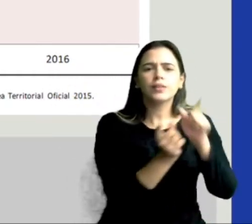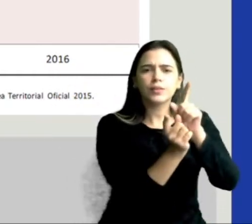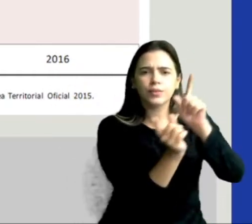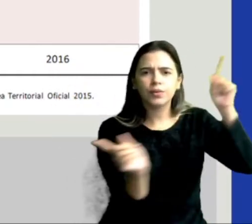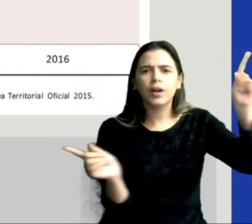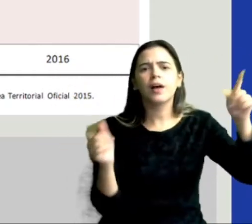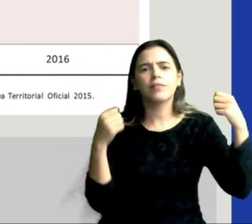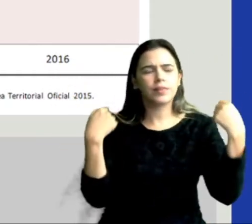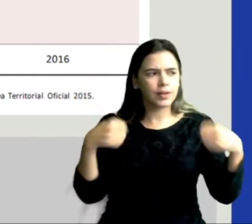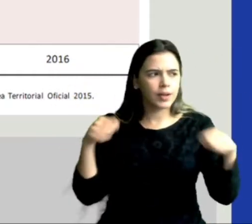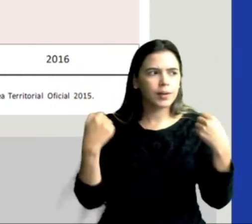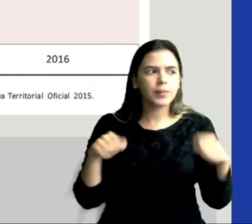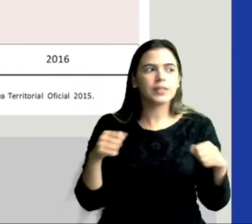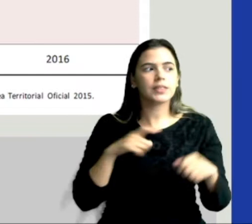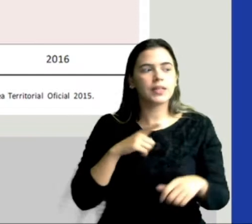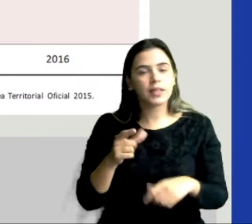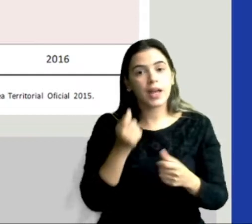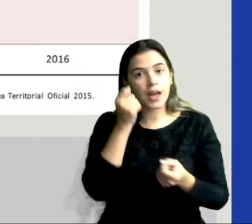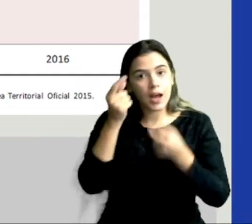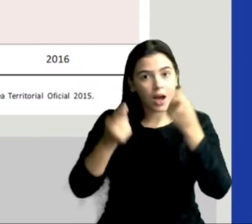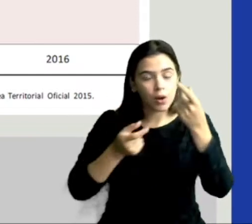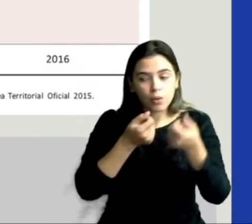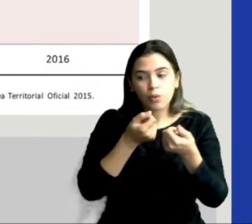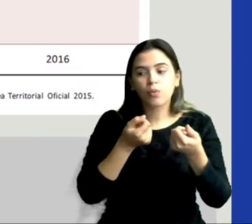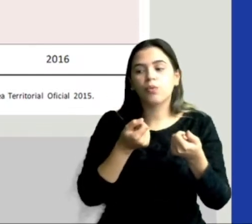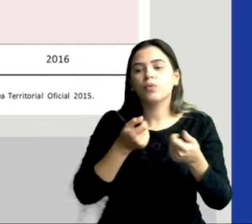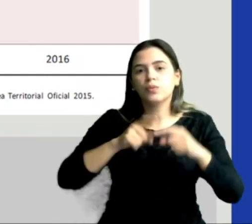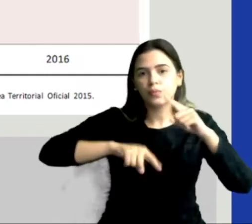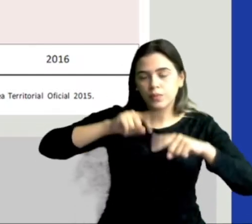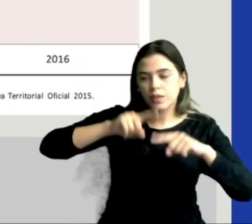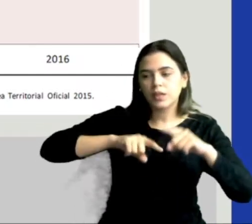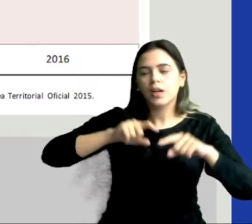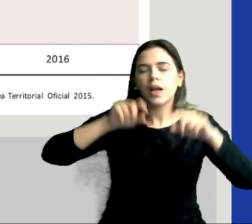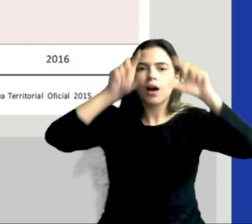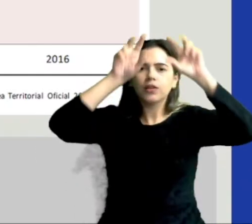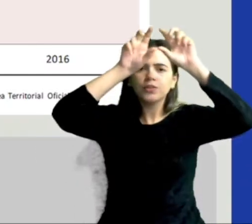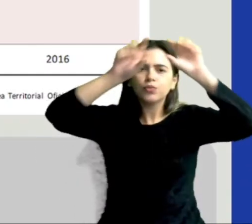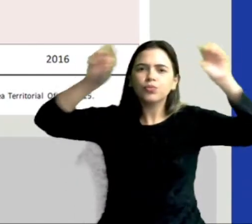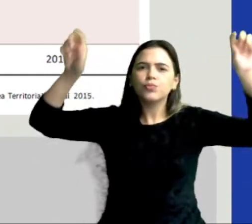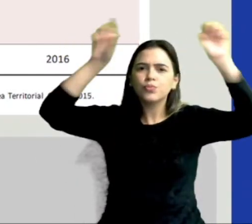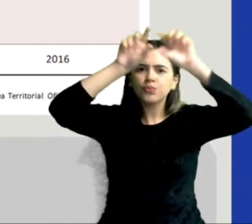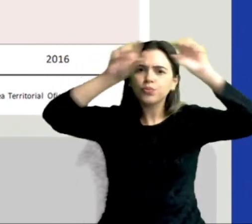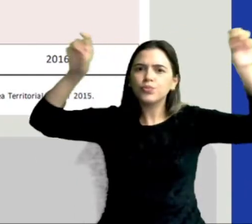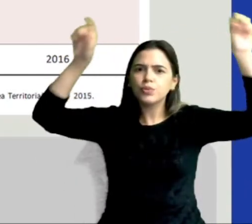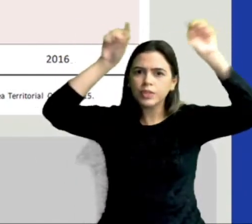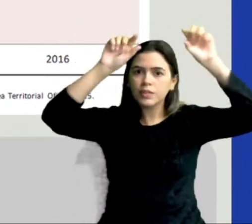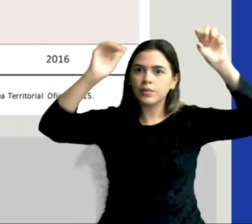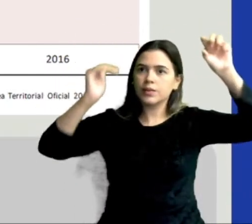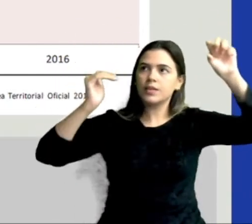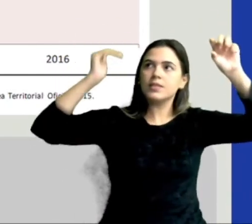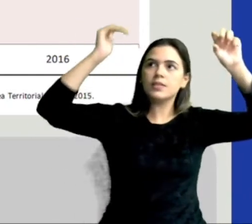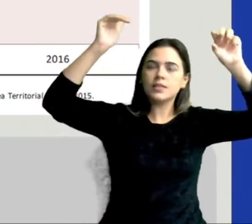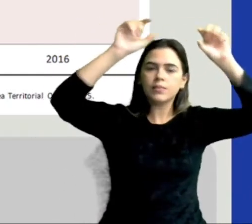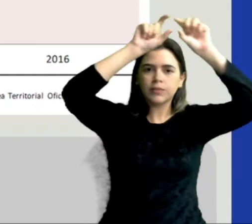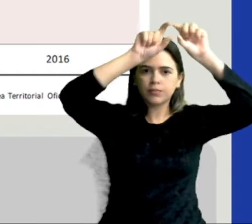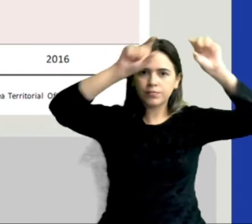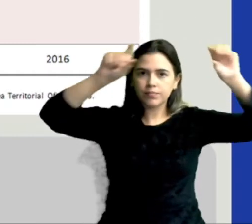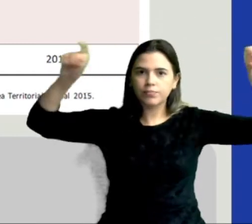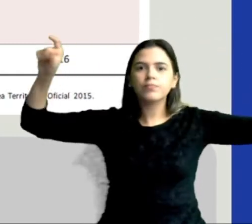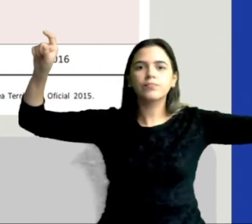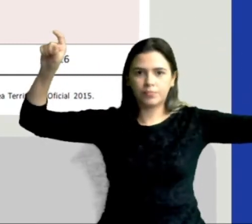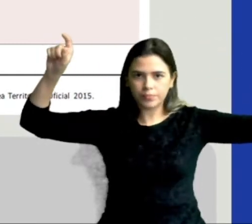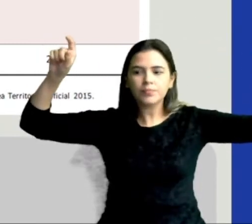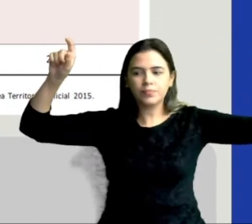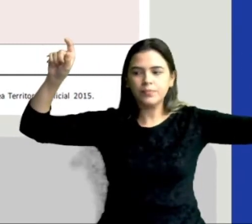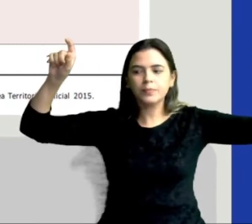ter alguns elementos, né? Não pode deixar de ter com o título. Lá em cima, na parte alta do gráfico, fica o